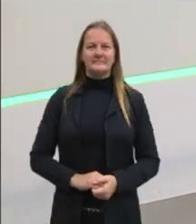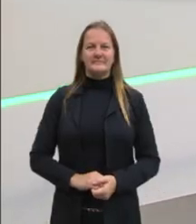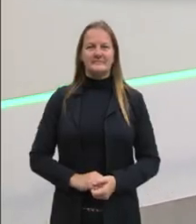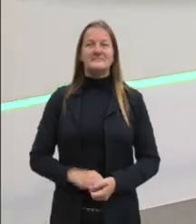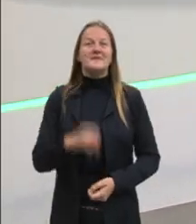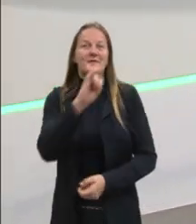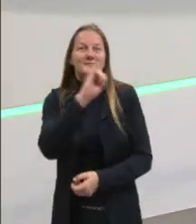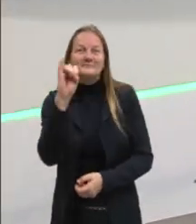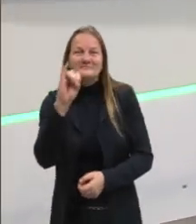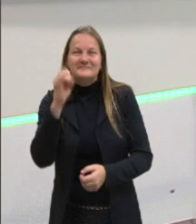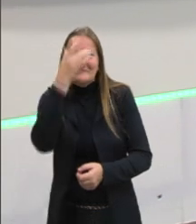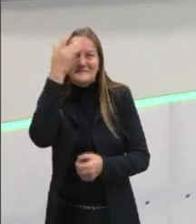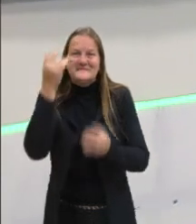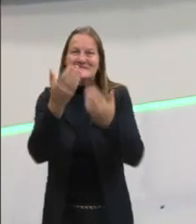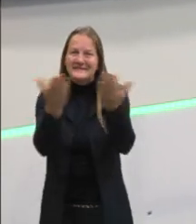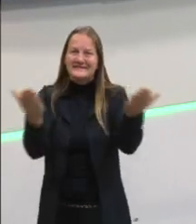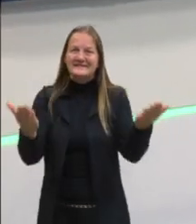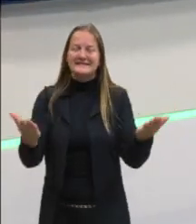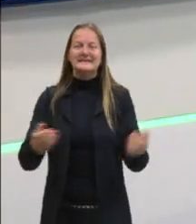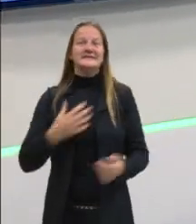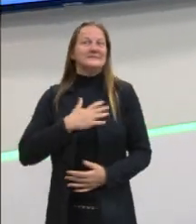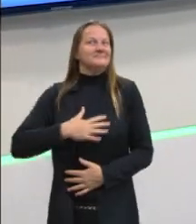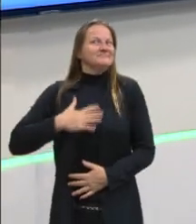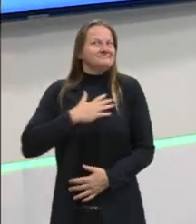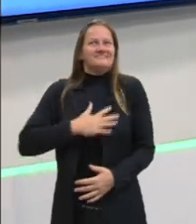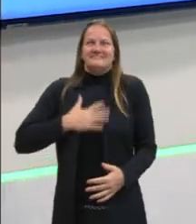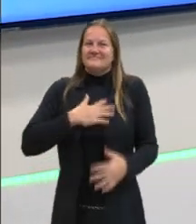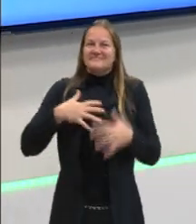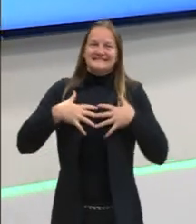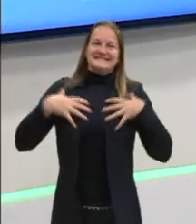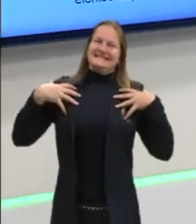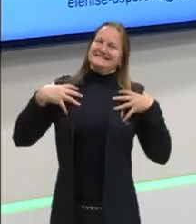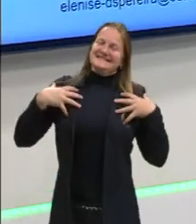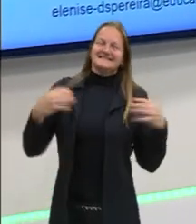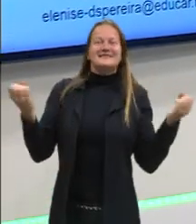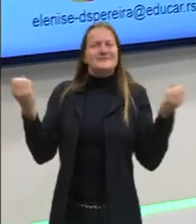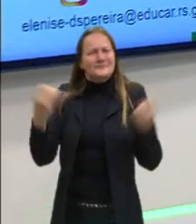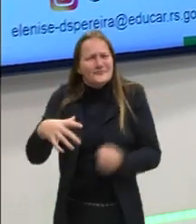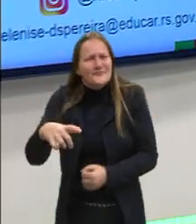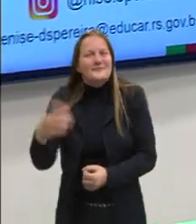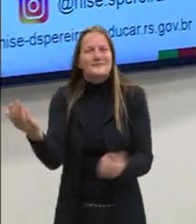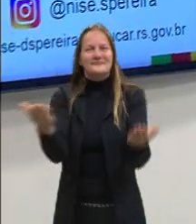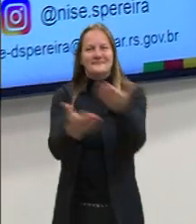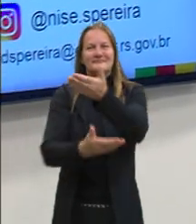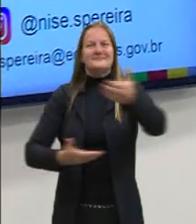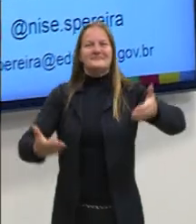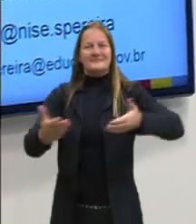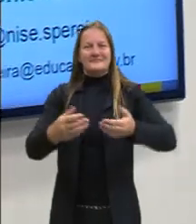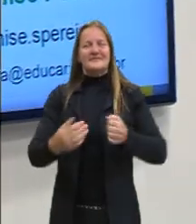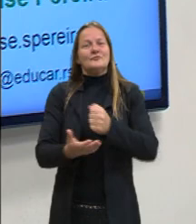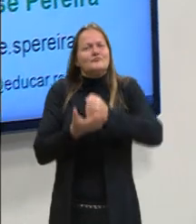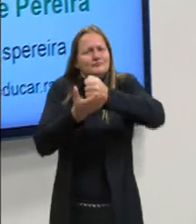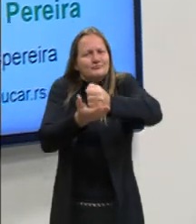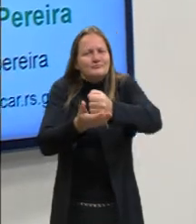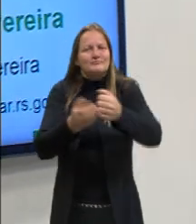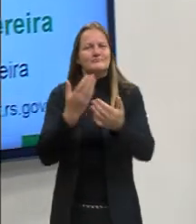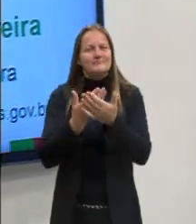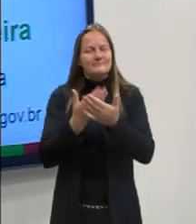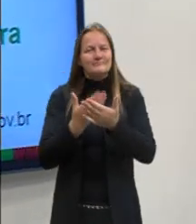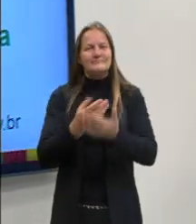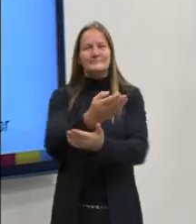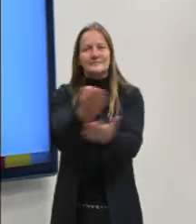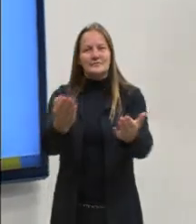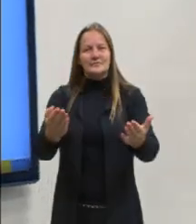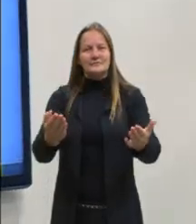Olá pessoal, é uma imensa alegria estar aqui novamente com vocês, ajudando aí nos estudos para